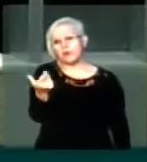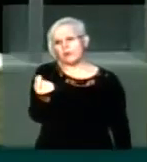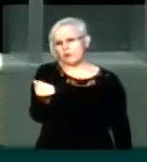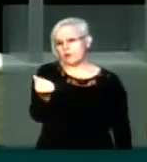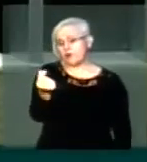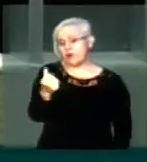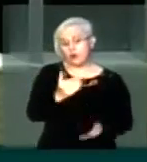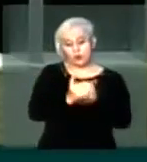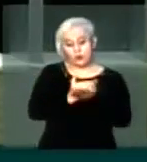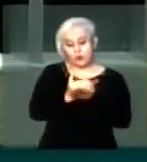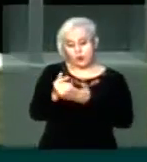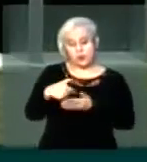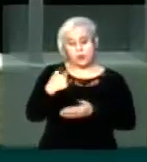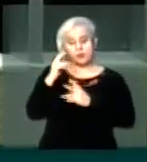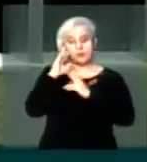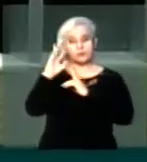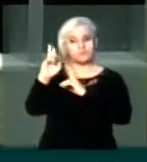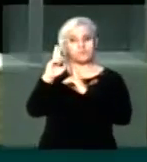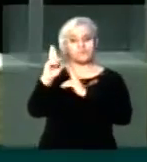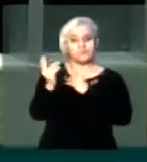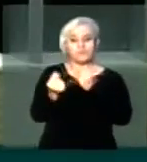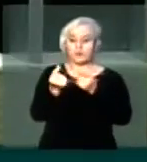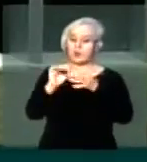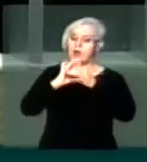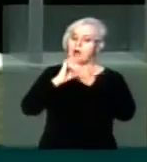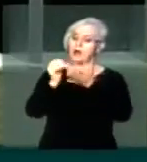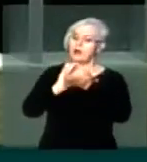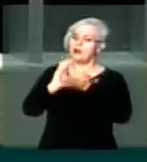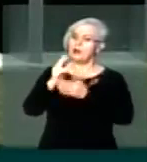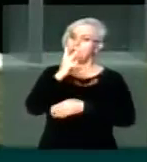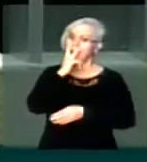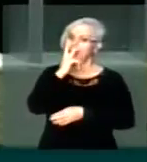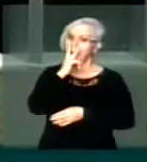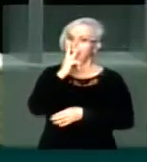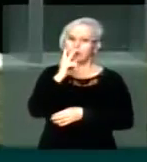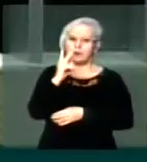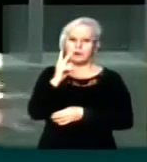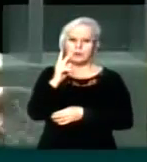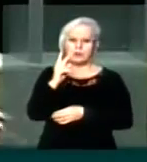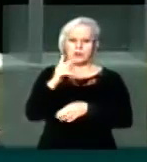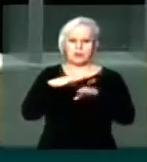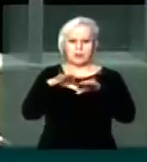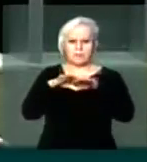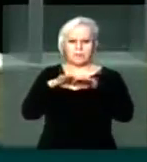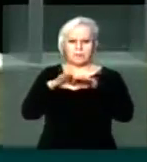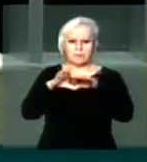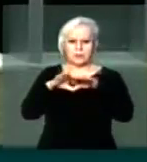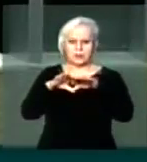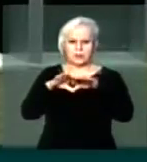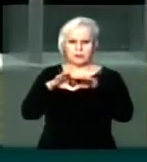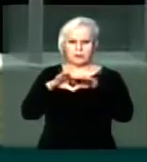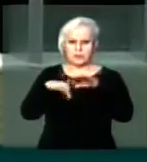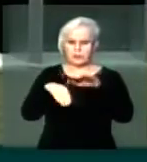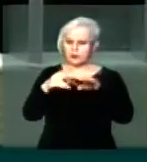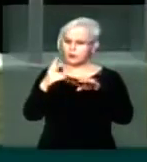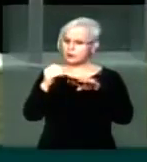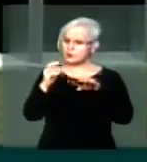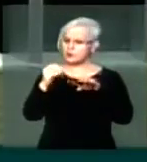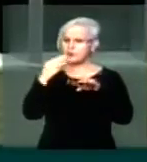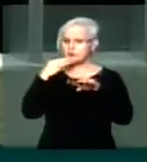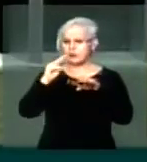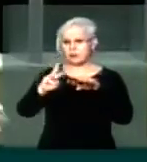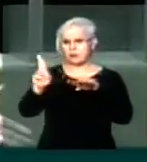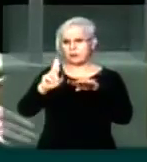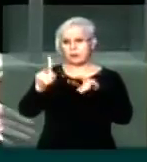inicial de liberação financeira para o Espírito Santo nunca poderia ser inferior a 200 milhões de reais. E nós temos que